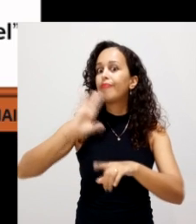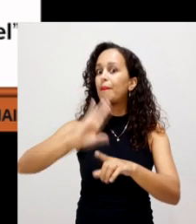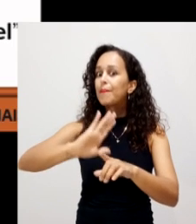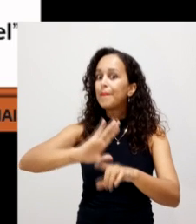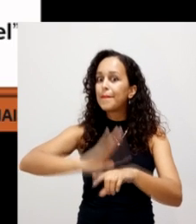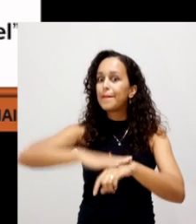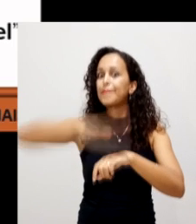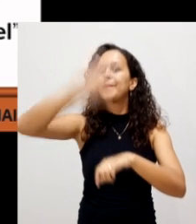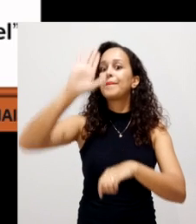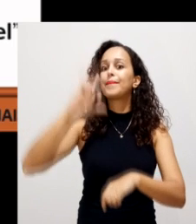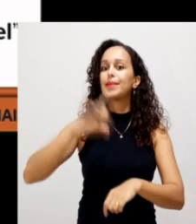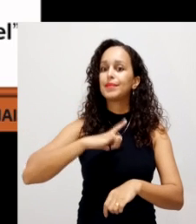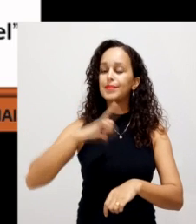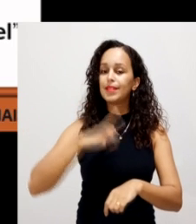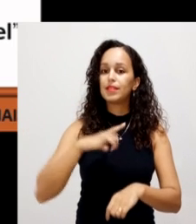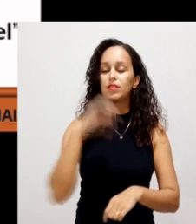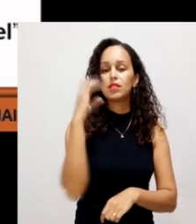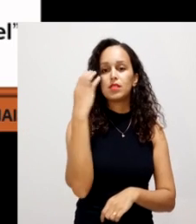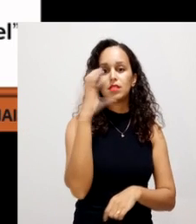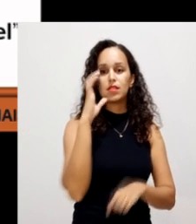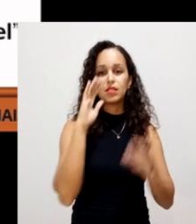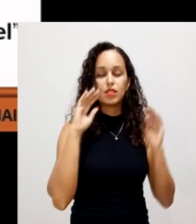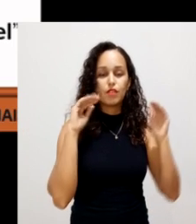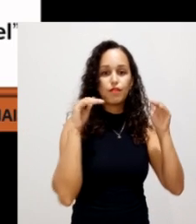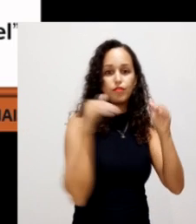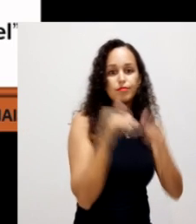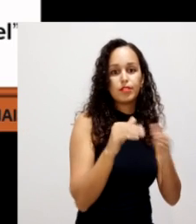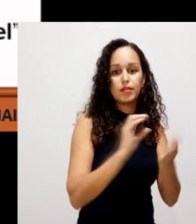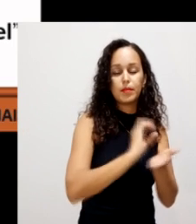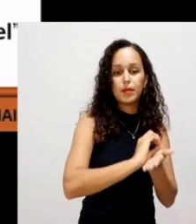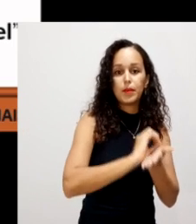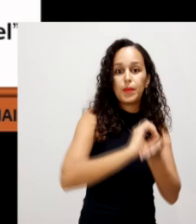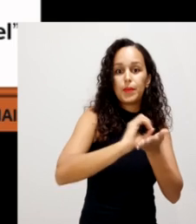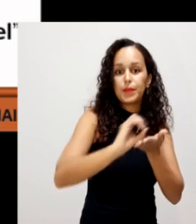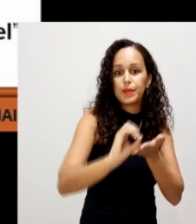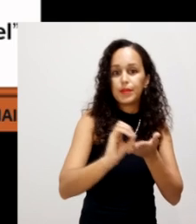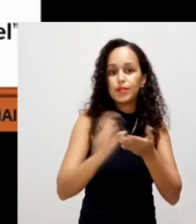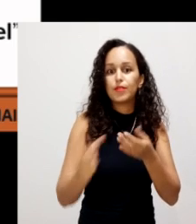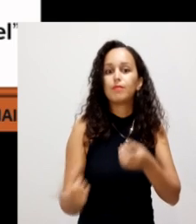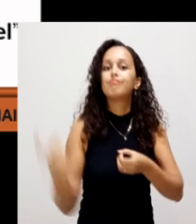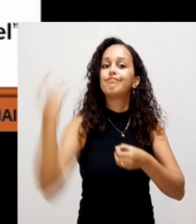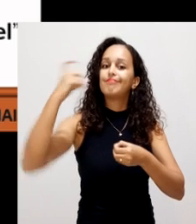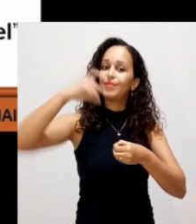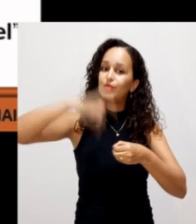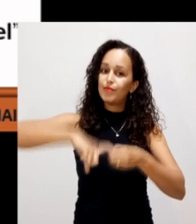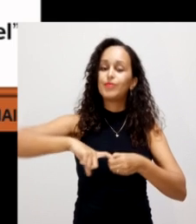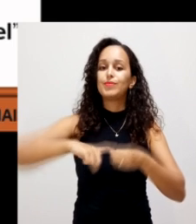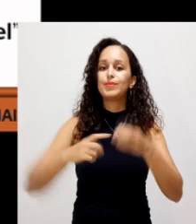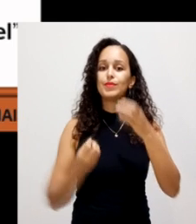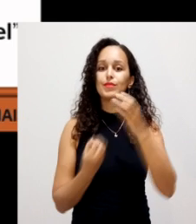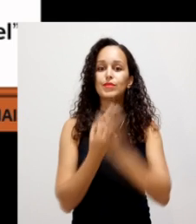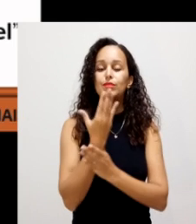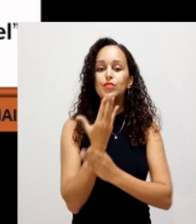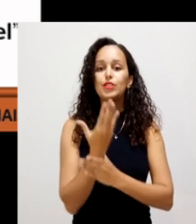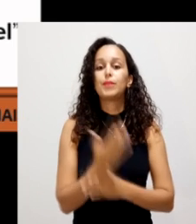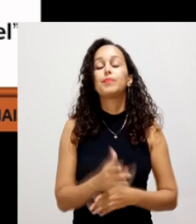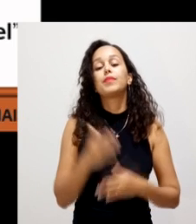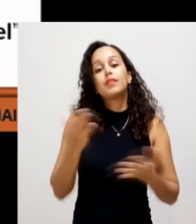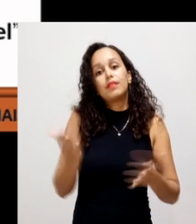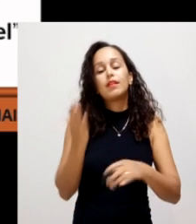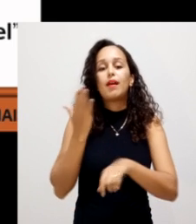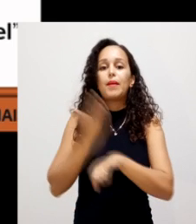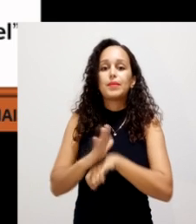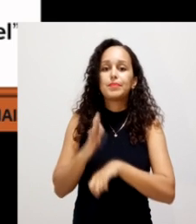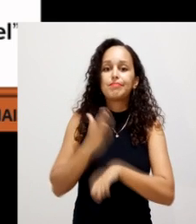voltada para o orgânico, que estava esquecida, voltou a ressurgir. Ela ressurgiu. E, entre